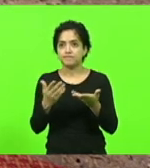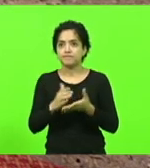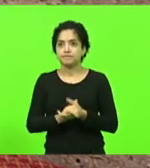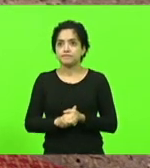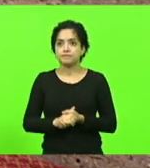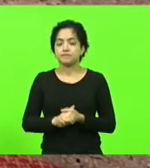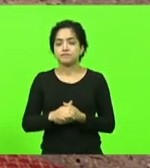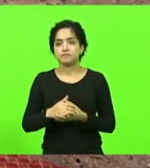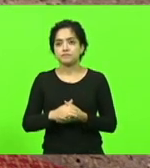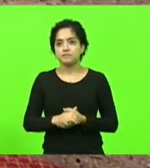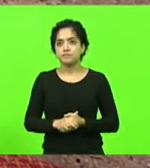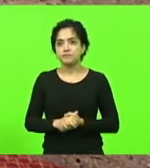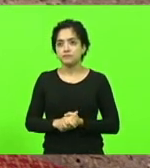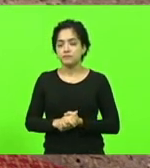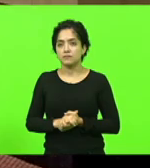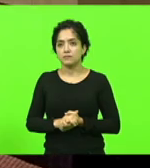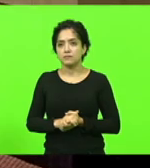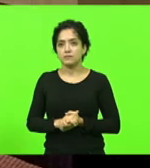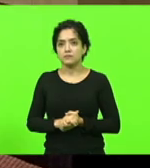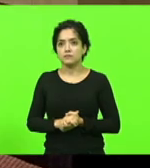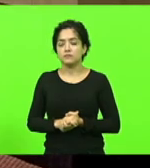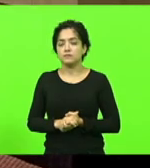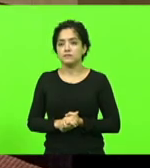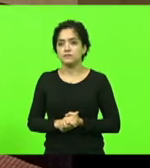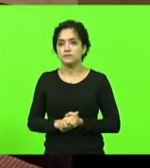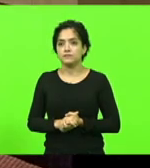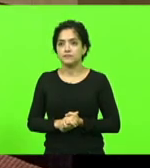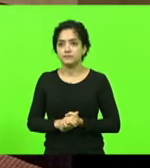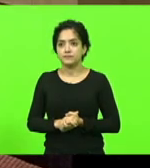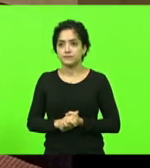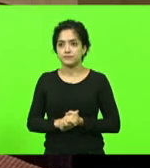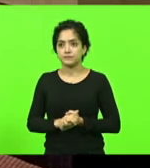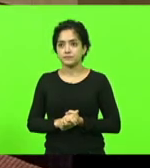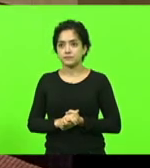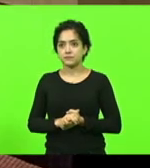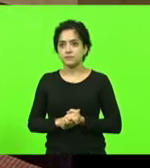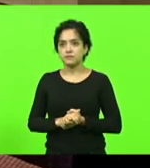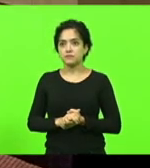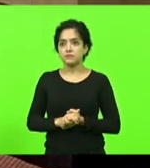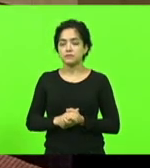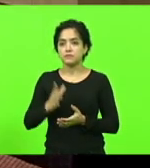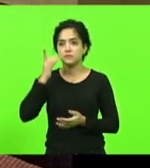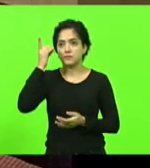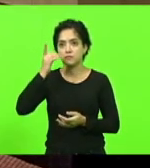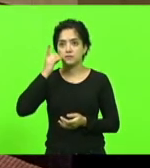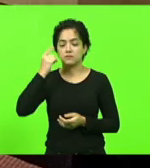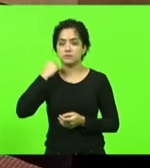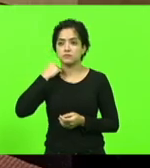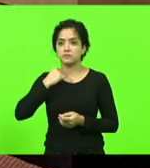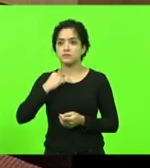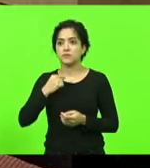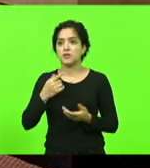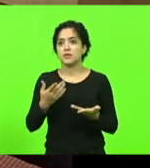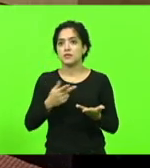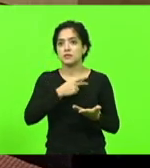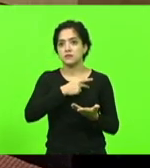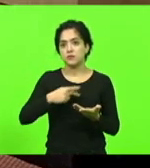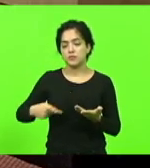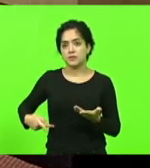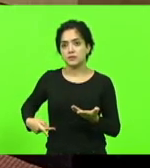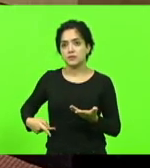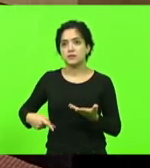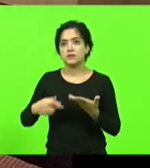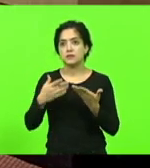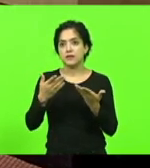favorável, senhor presidente. A palavra o deputado Silvio Drevec. Senhor presidente, senhores deputados,